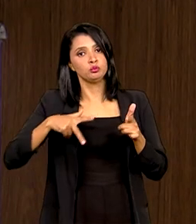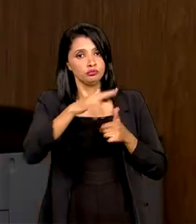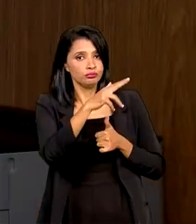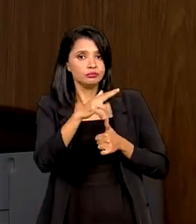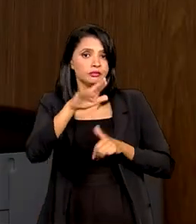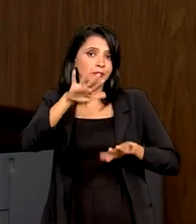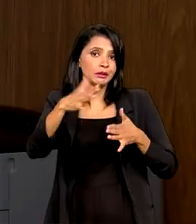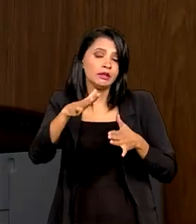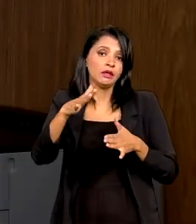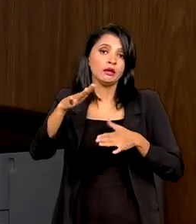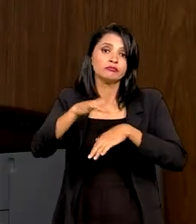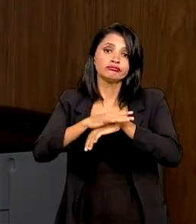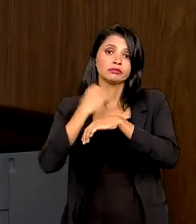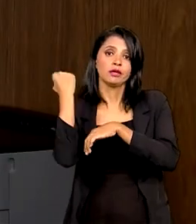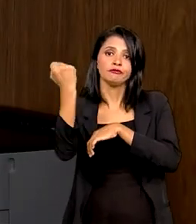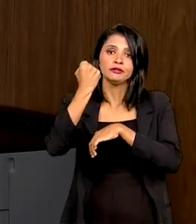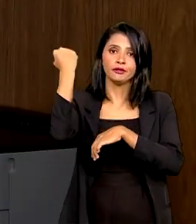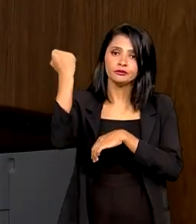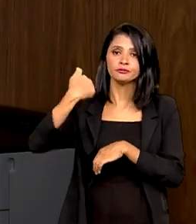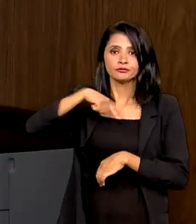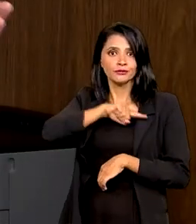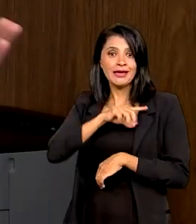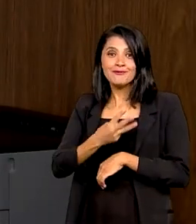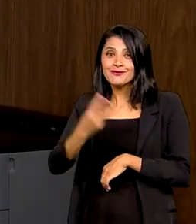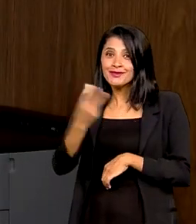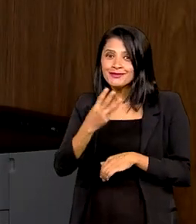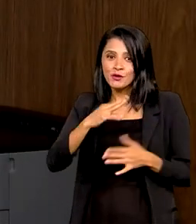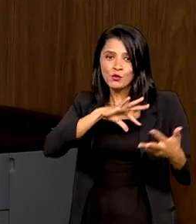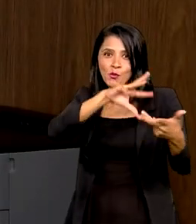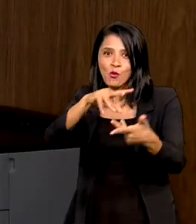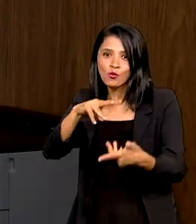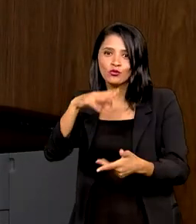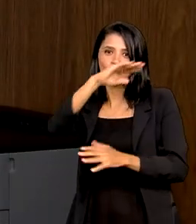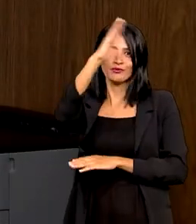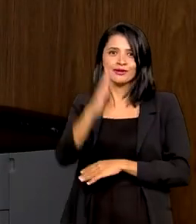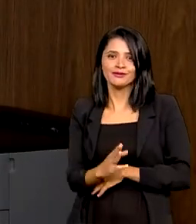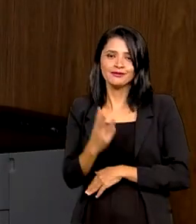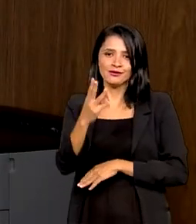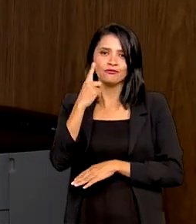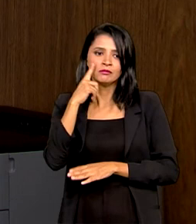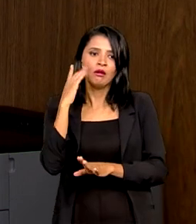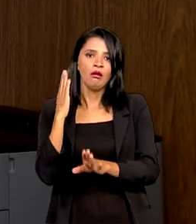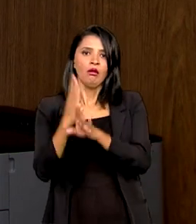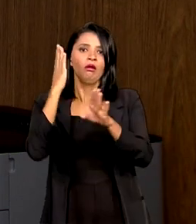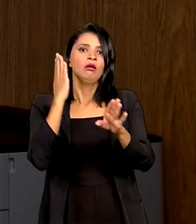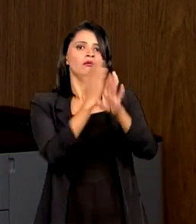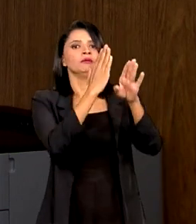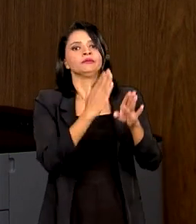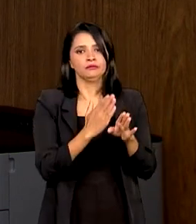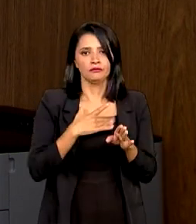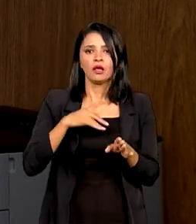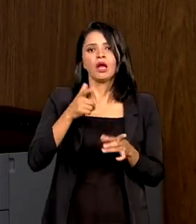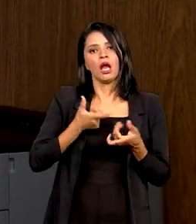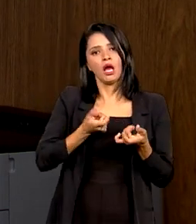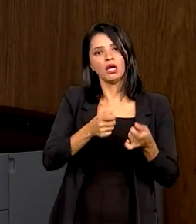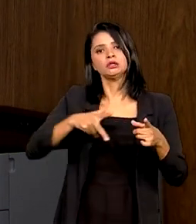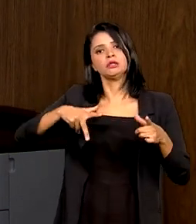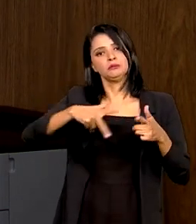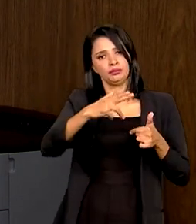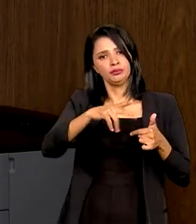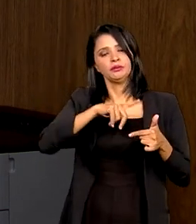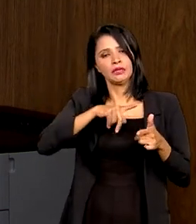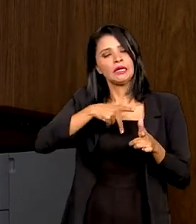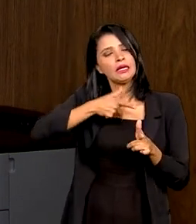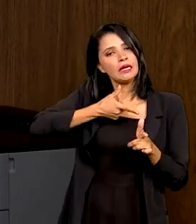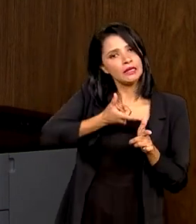doença. Nós somos o terceiro lugar mundial, segundo uma pesquisa de 2017, em diagnóstico de câncer de pênis. E também estamos